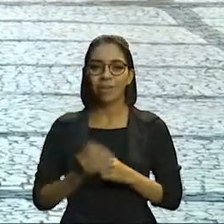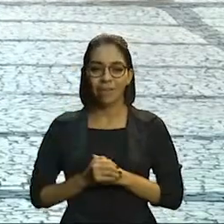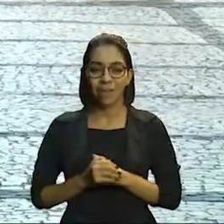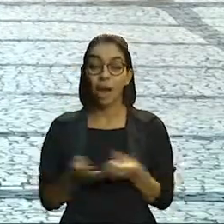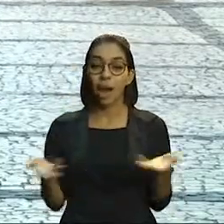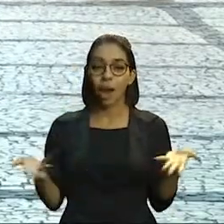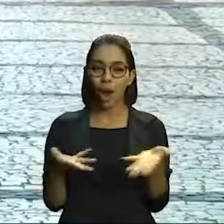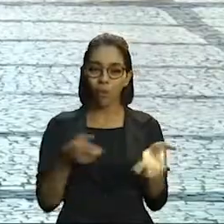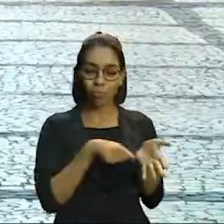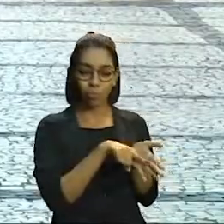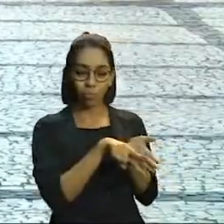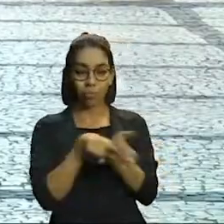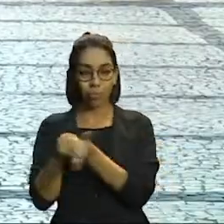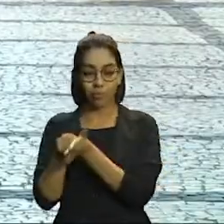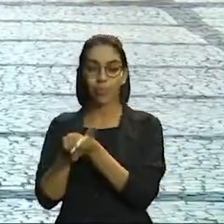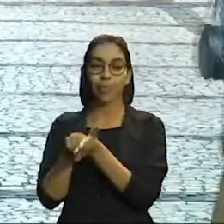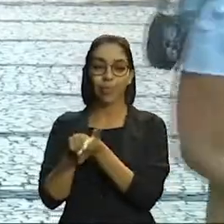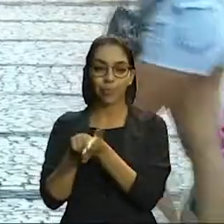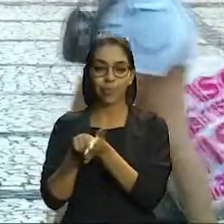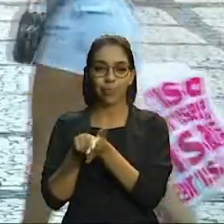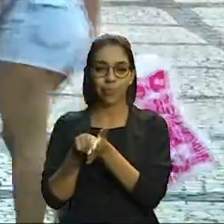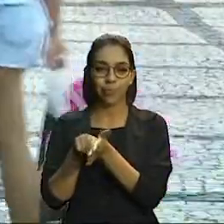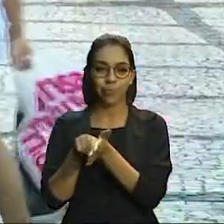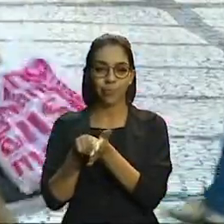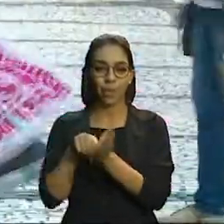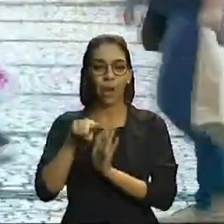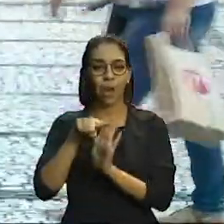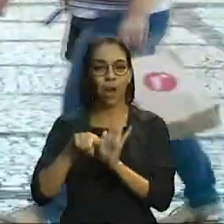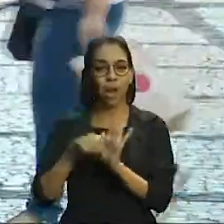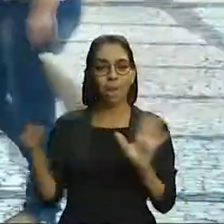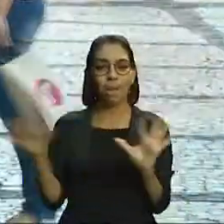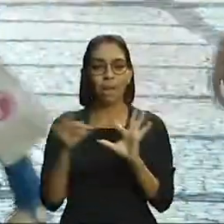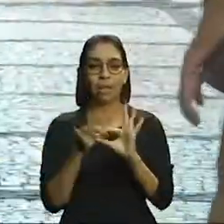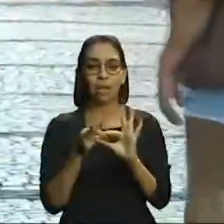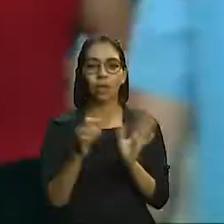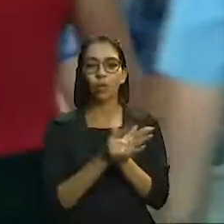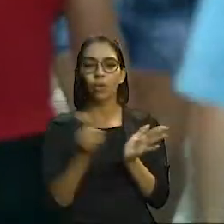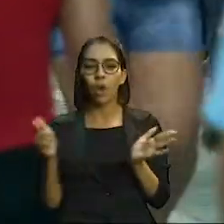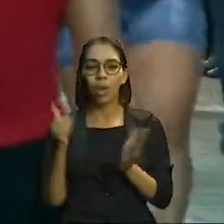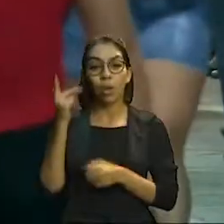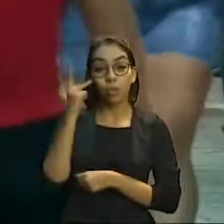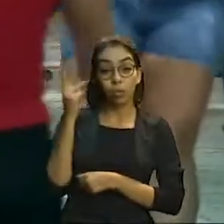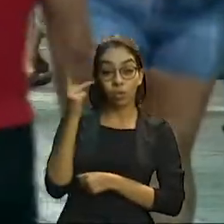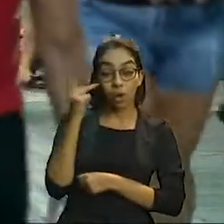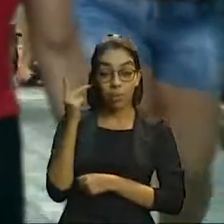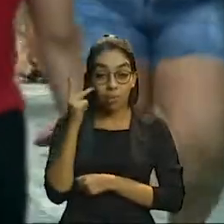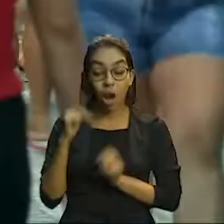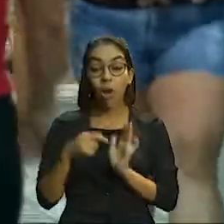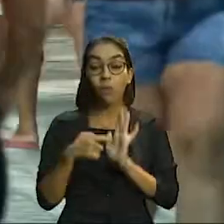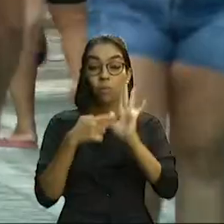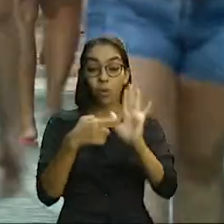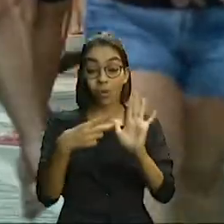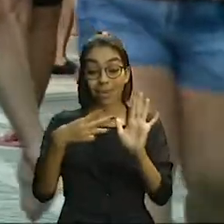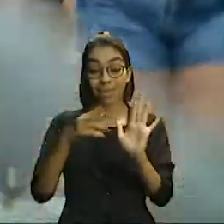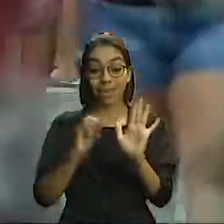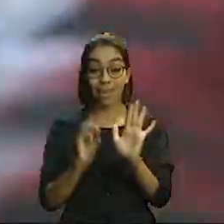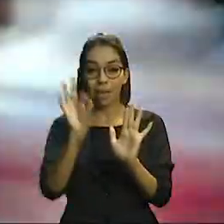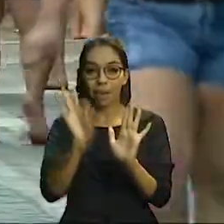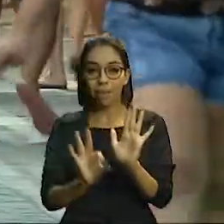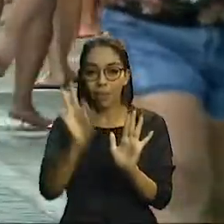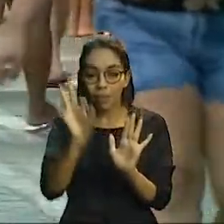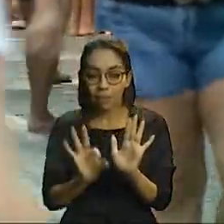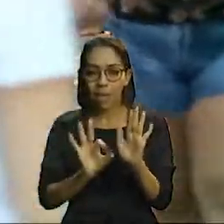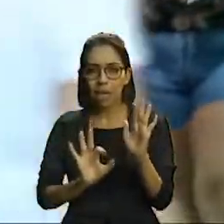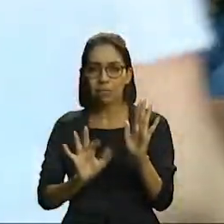levantamento realizado pela consultoria e dados em parceria com o jornal Estado de São Paulo revelou que quase 30% da população